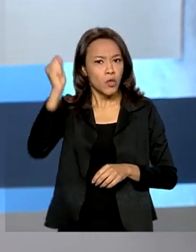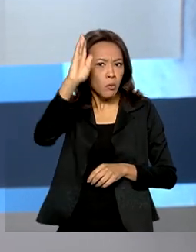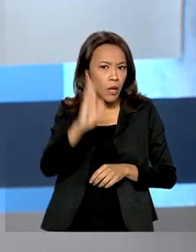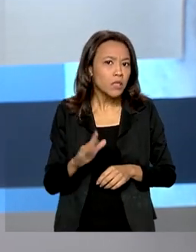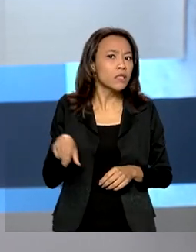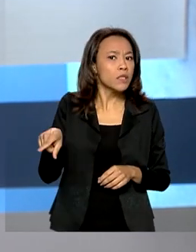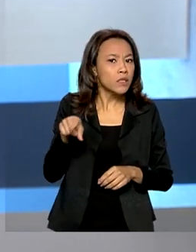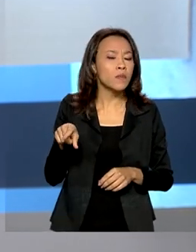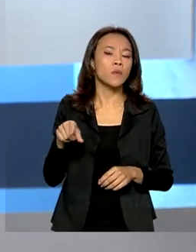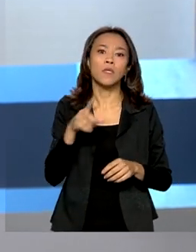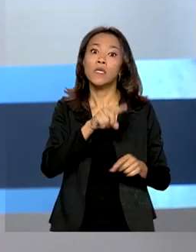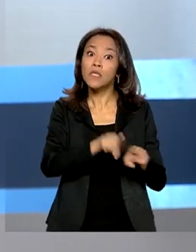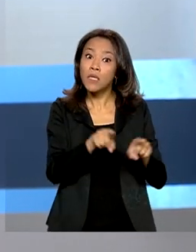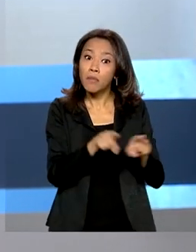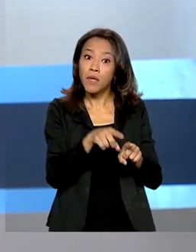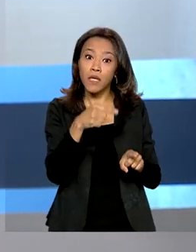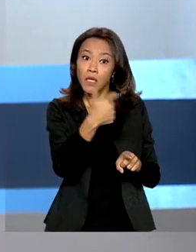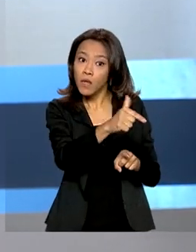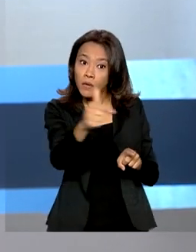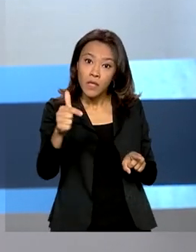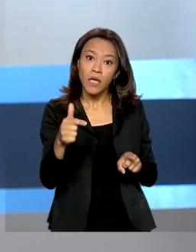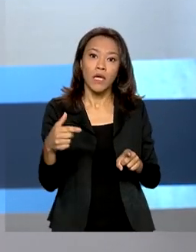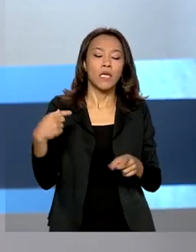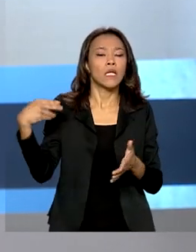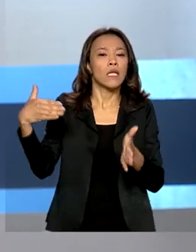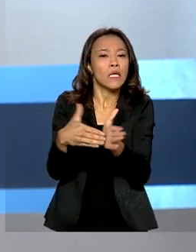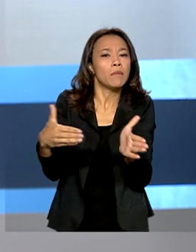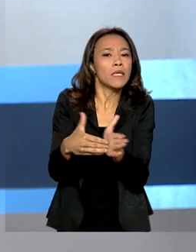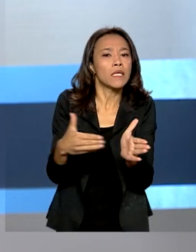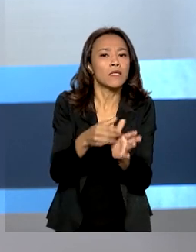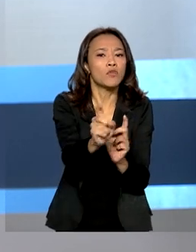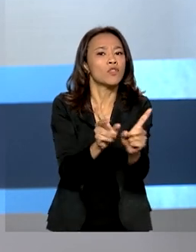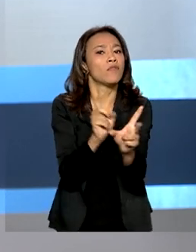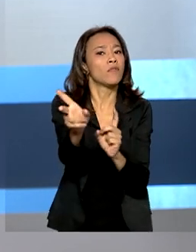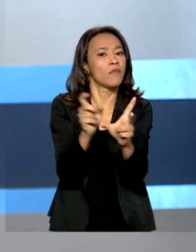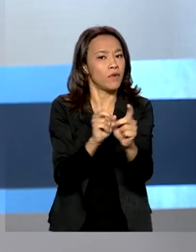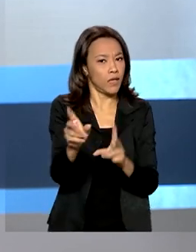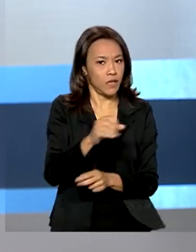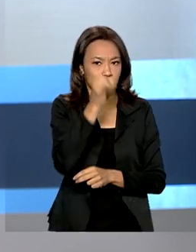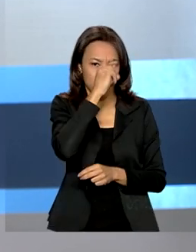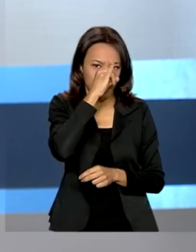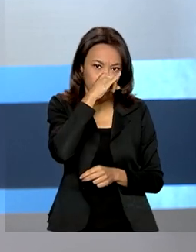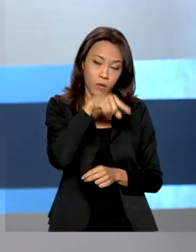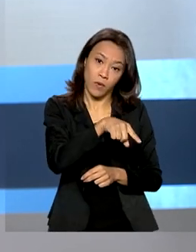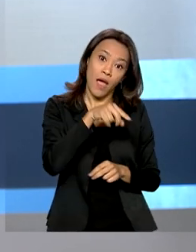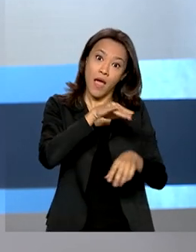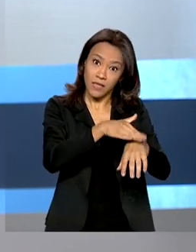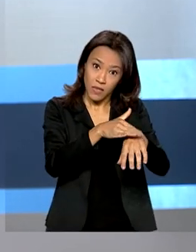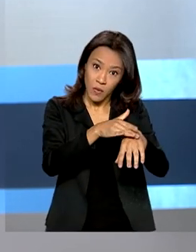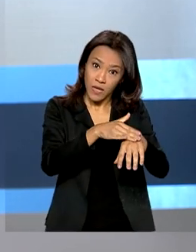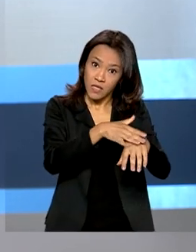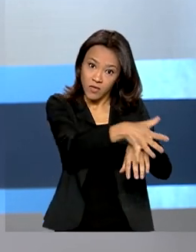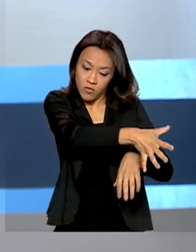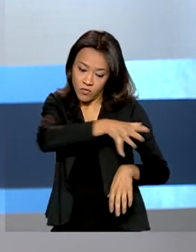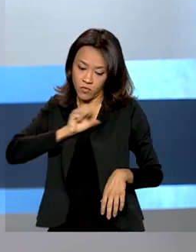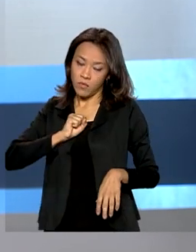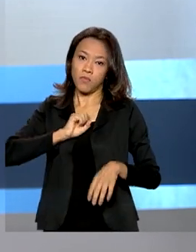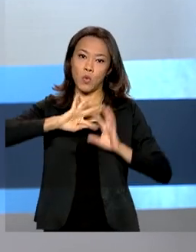e também não implica restrições ao comércio internacional de suínos. A doença não é transmitida para seres humanos.